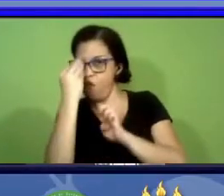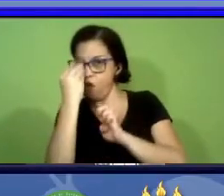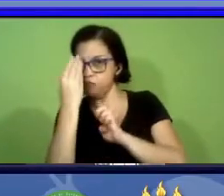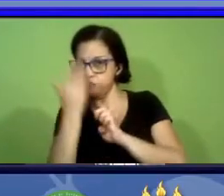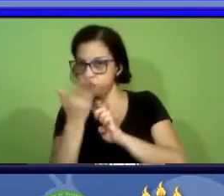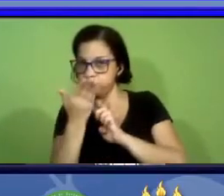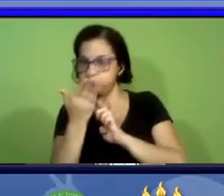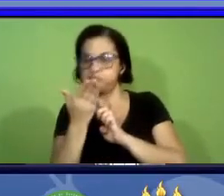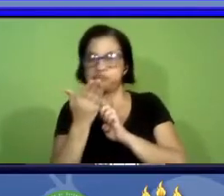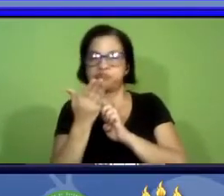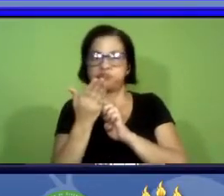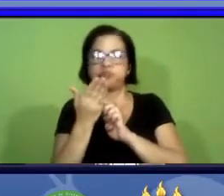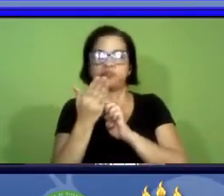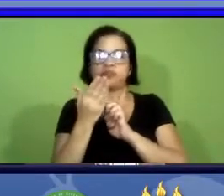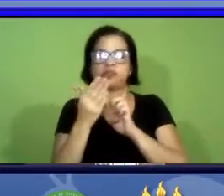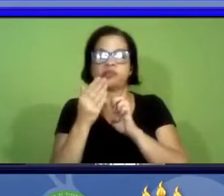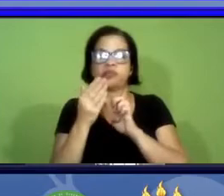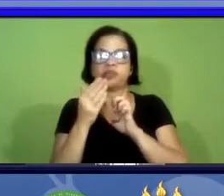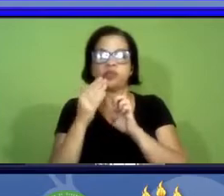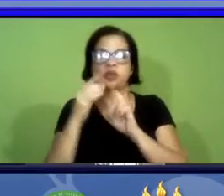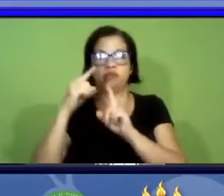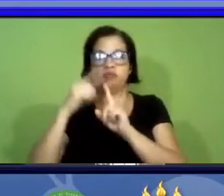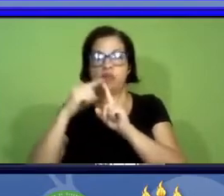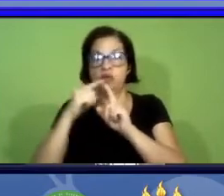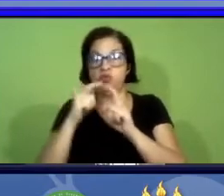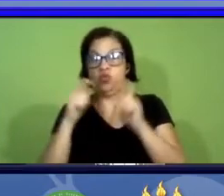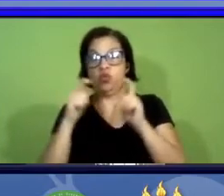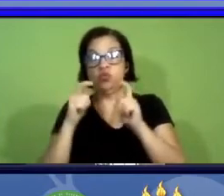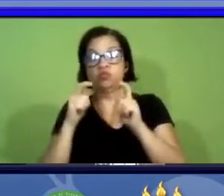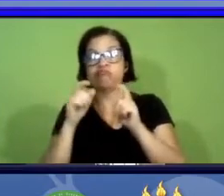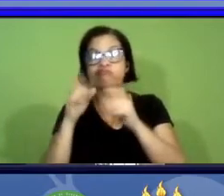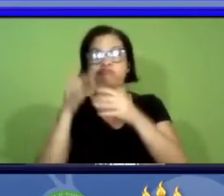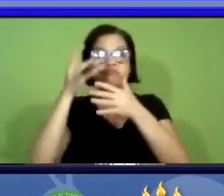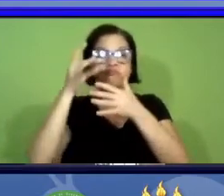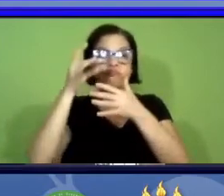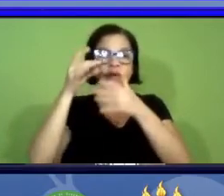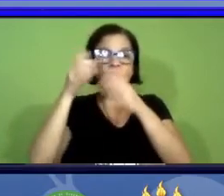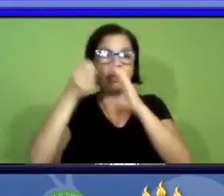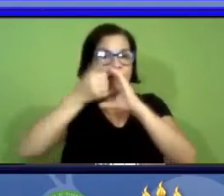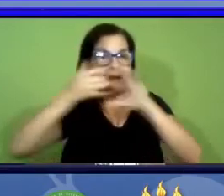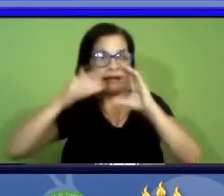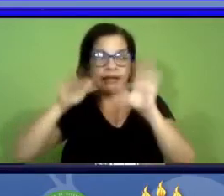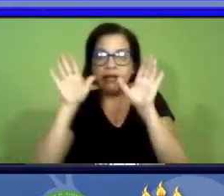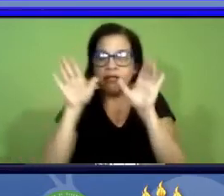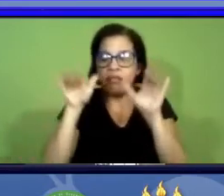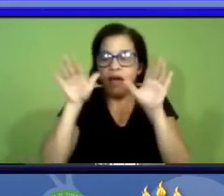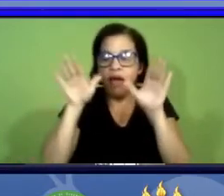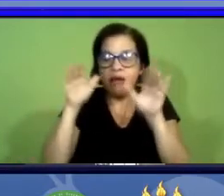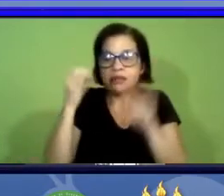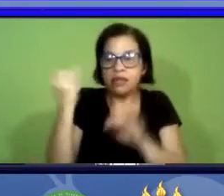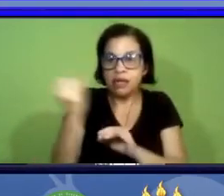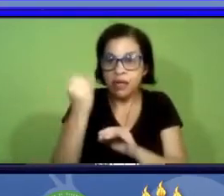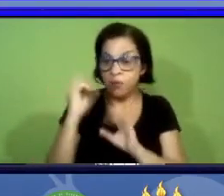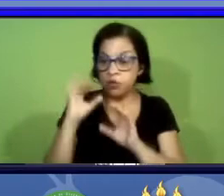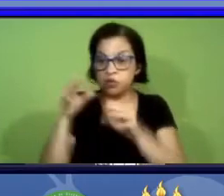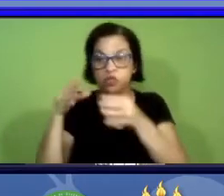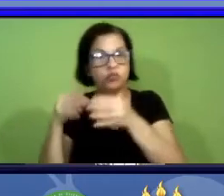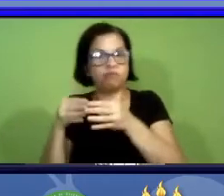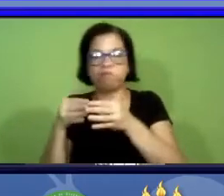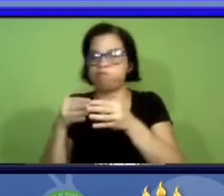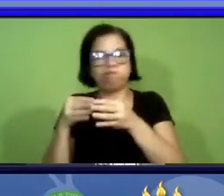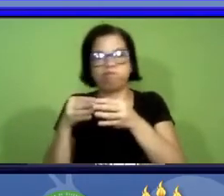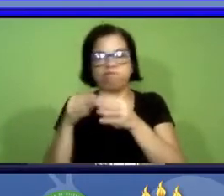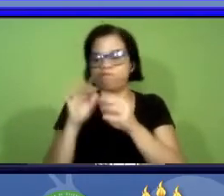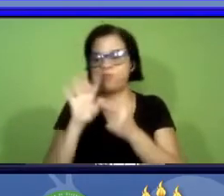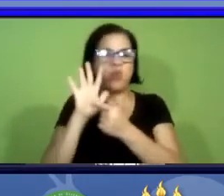o espécime inteiro onde características das asas que são importantes para o grupo não são